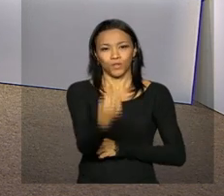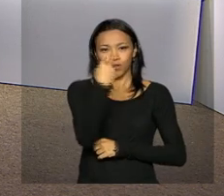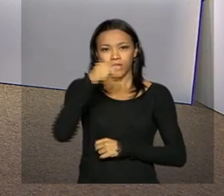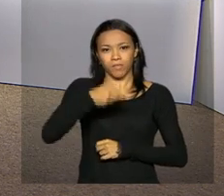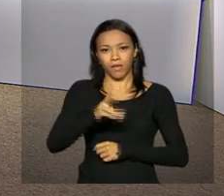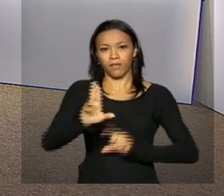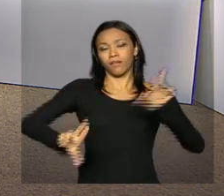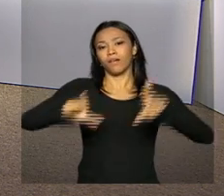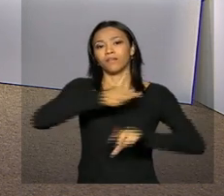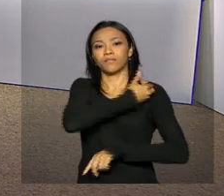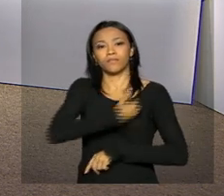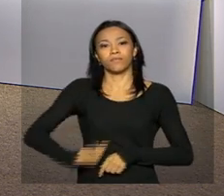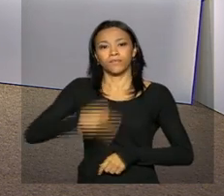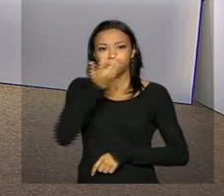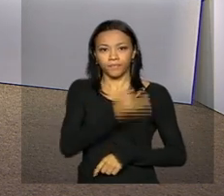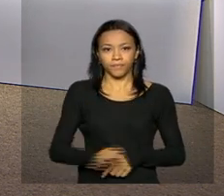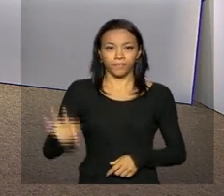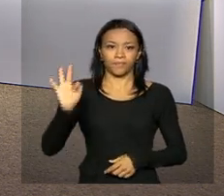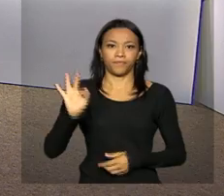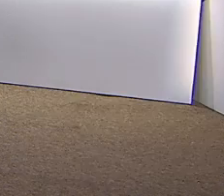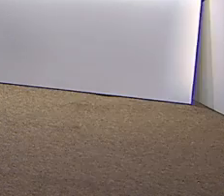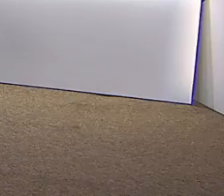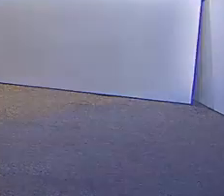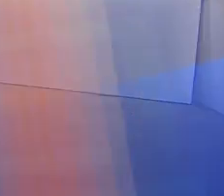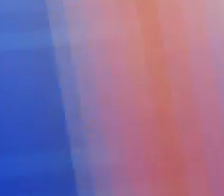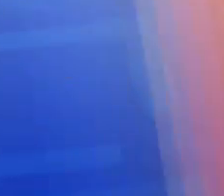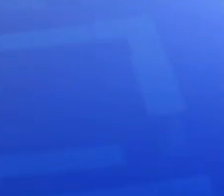Continue com a gente na NBR, a TV do Governo Federal.